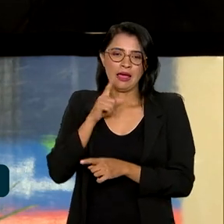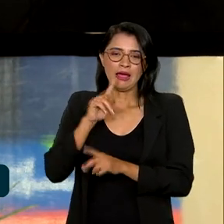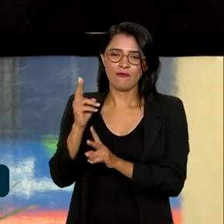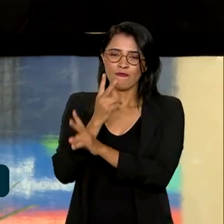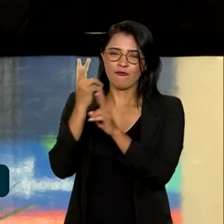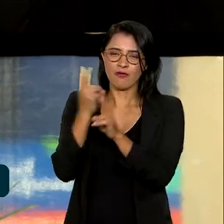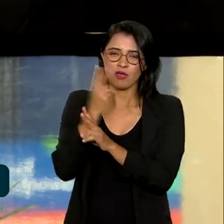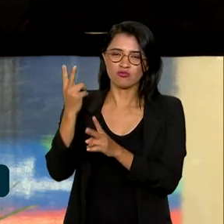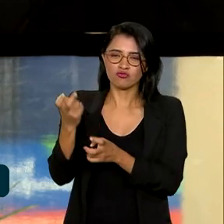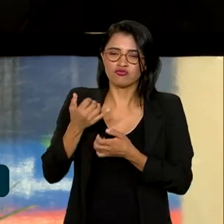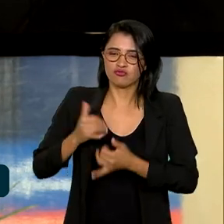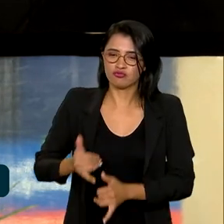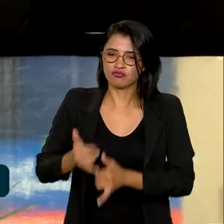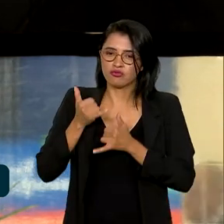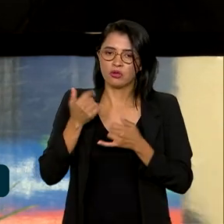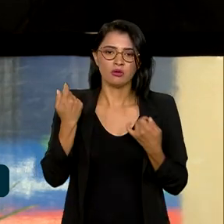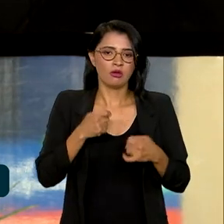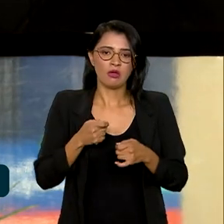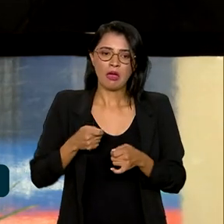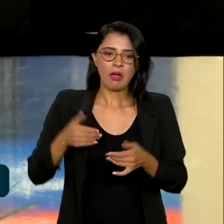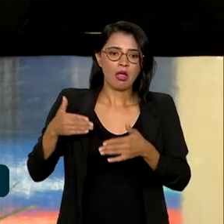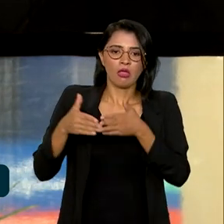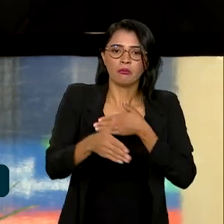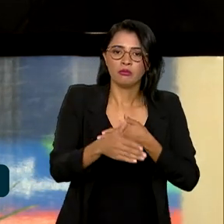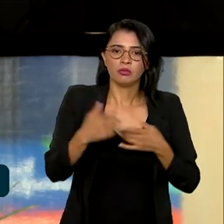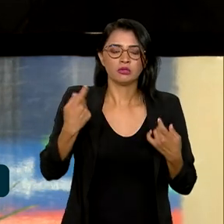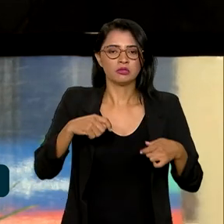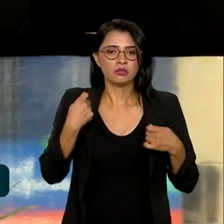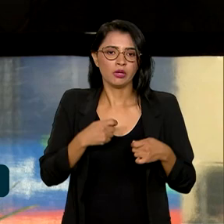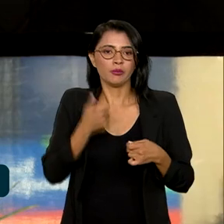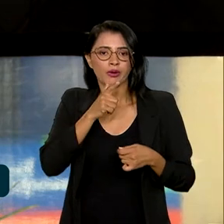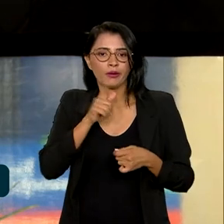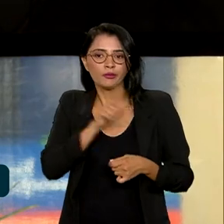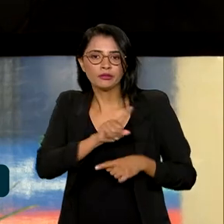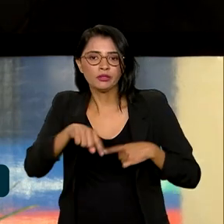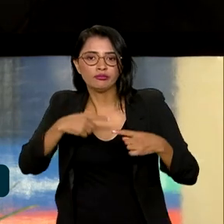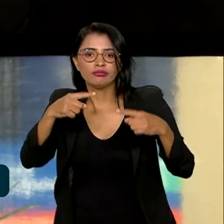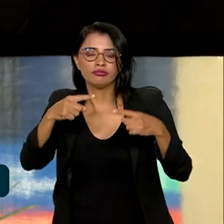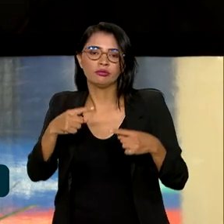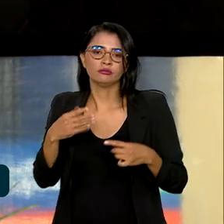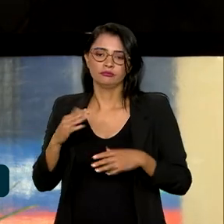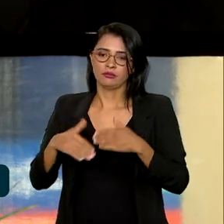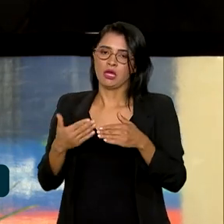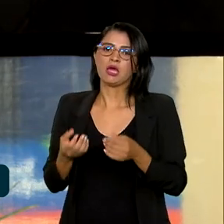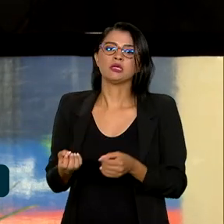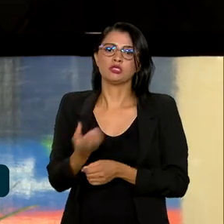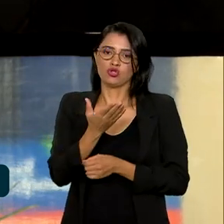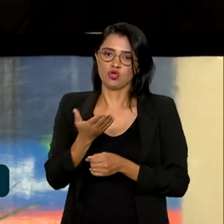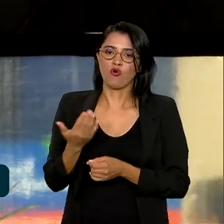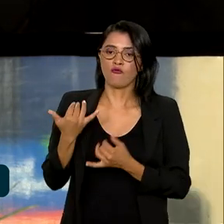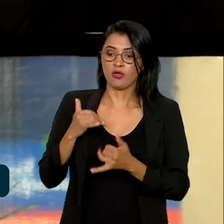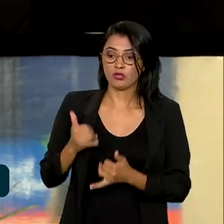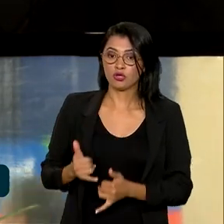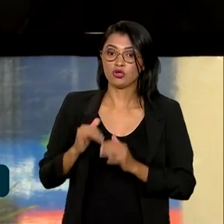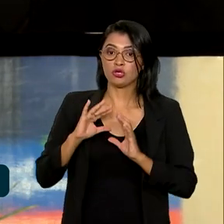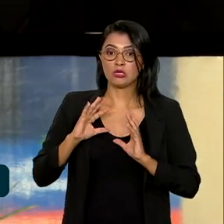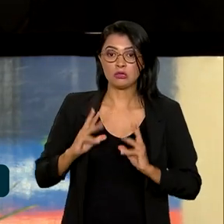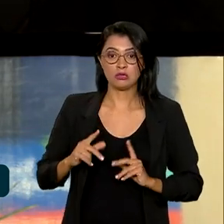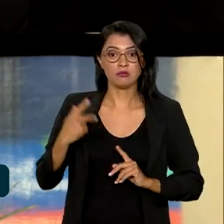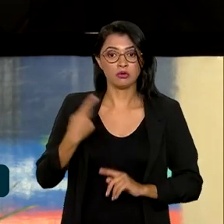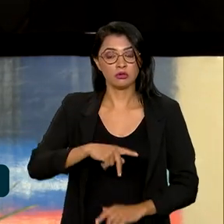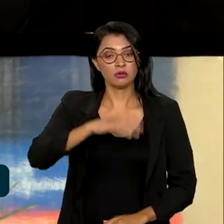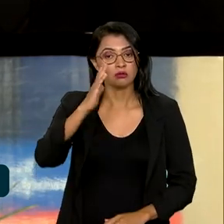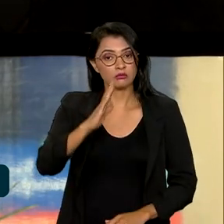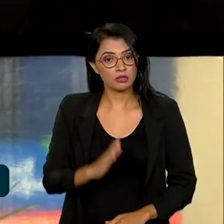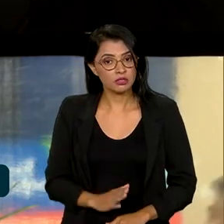urgentemente derrubar barreiras ao desenvolvimento dessa nova fronteira de energias limpas do Brasil,